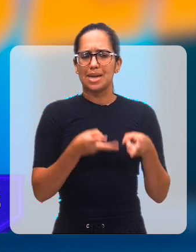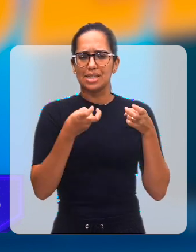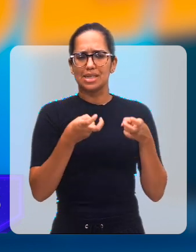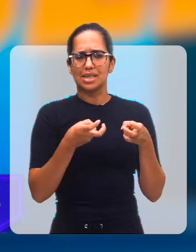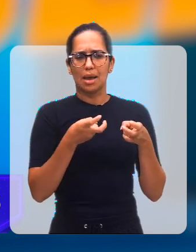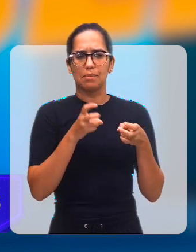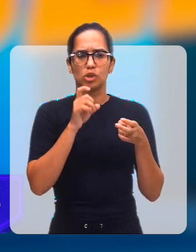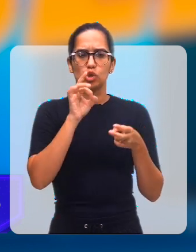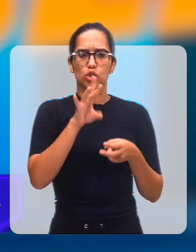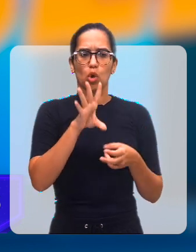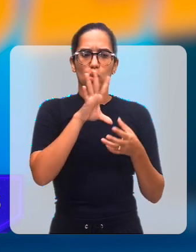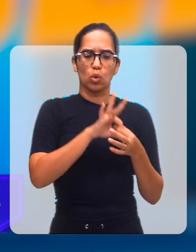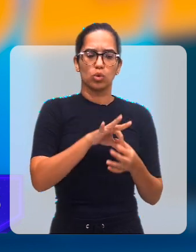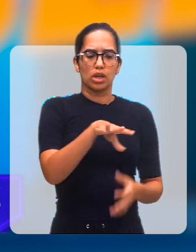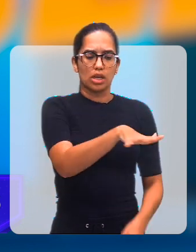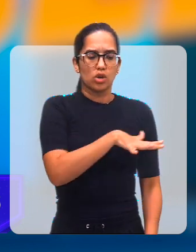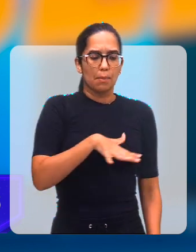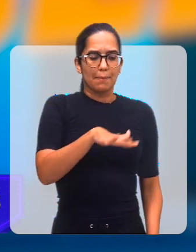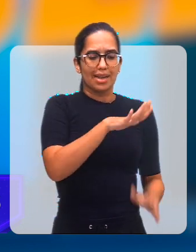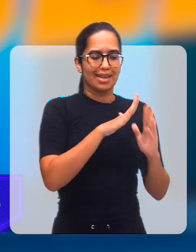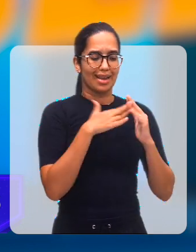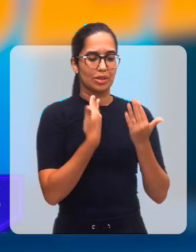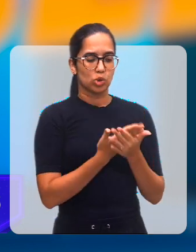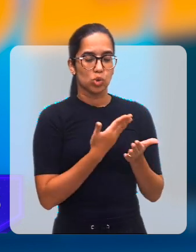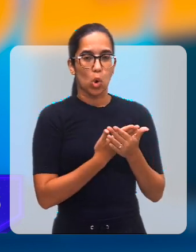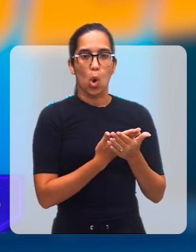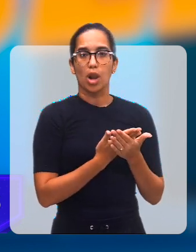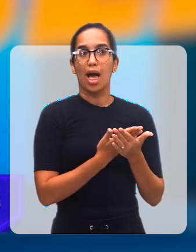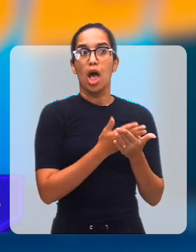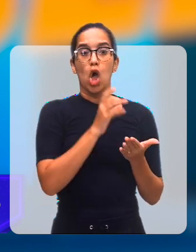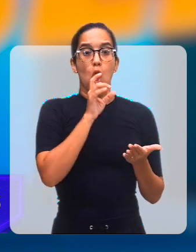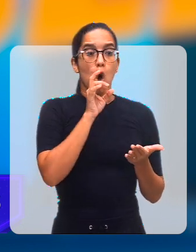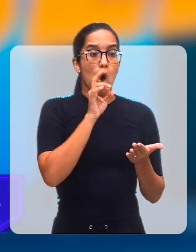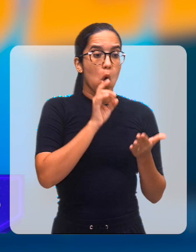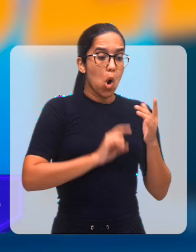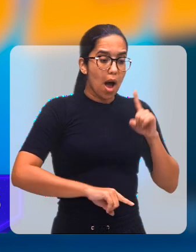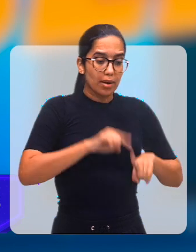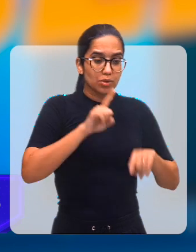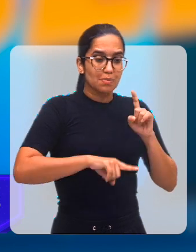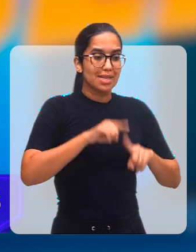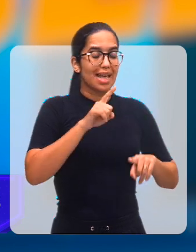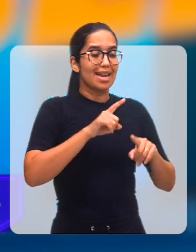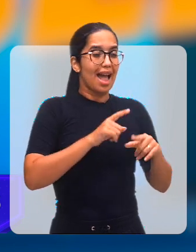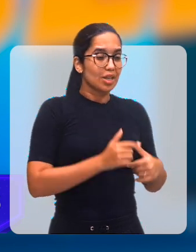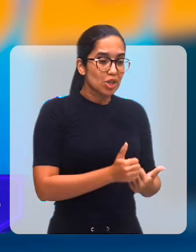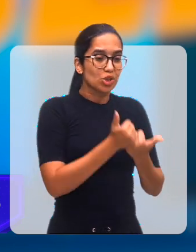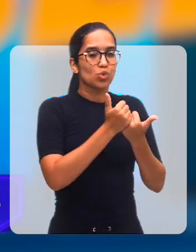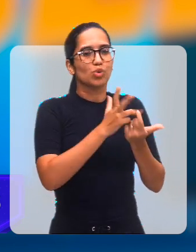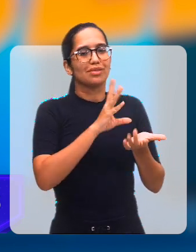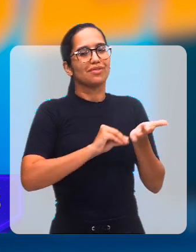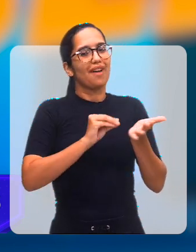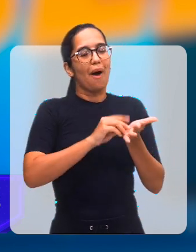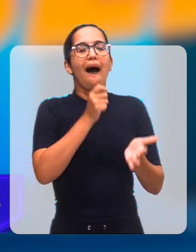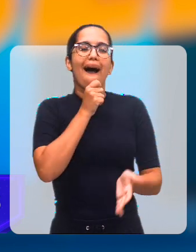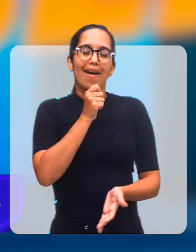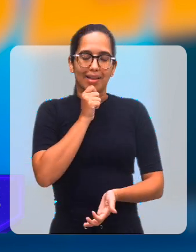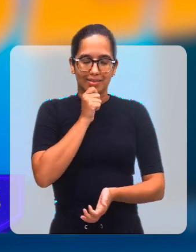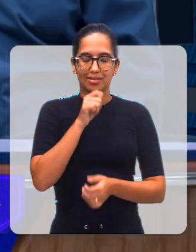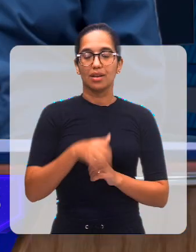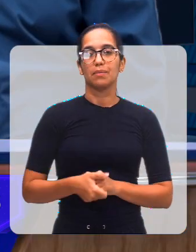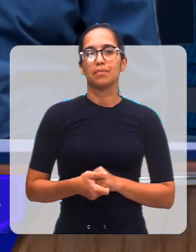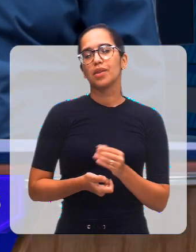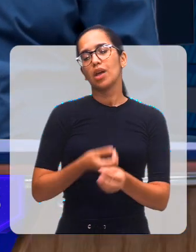uma dificuldade que vai além do ambiente, do que pode ser feito dentro do ambiente da escola. E a